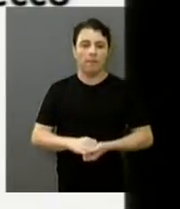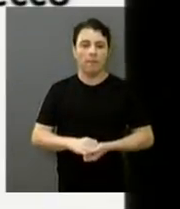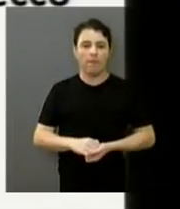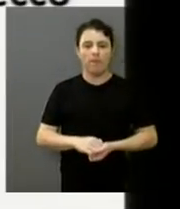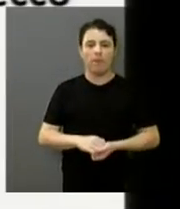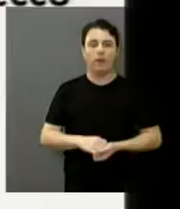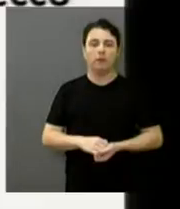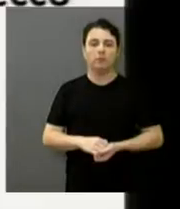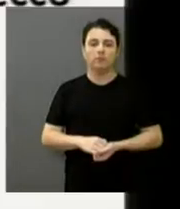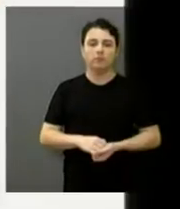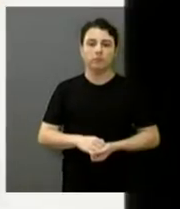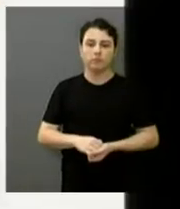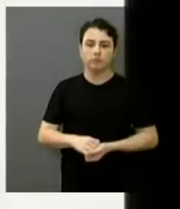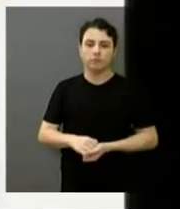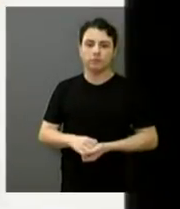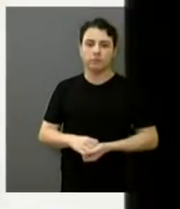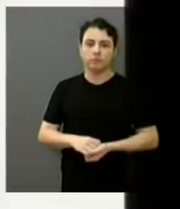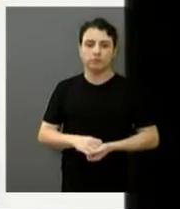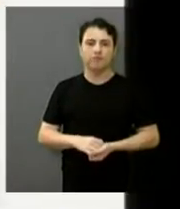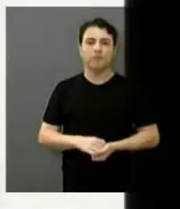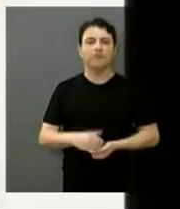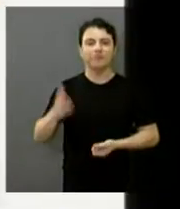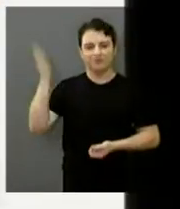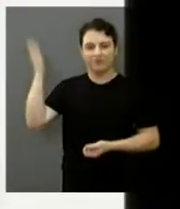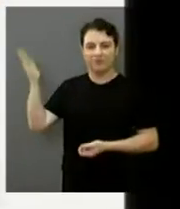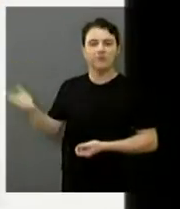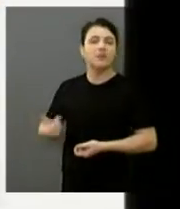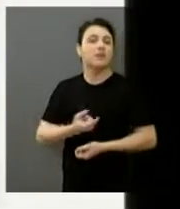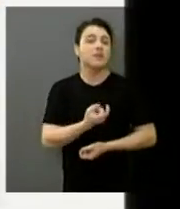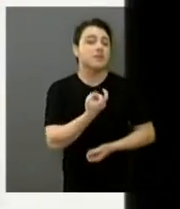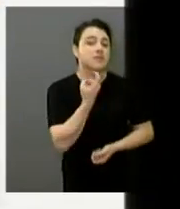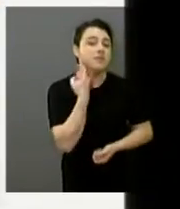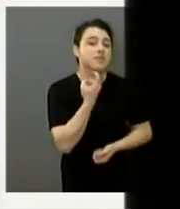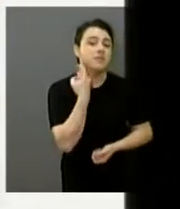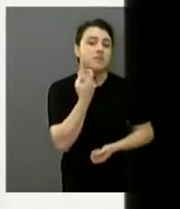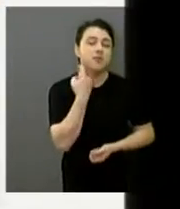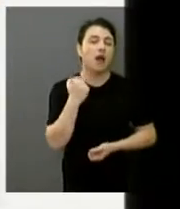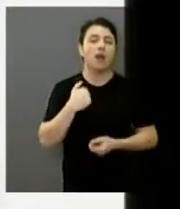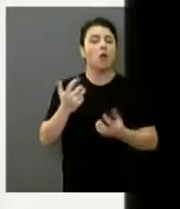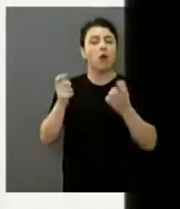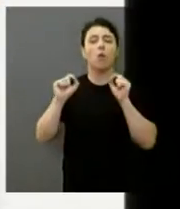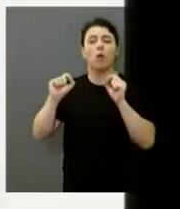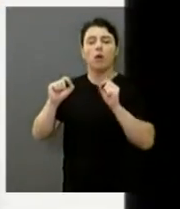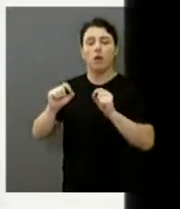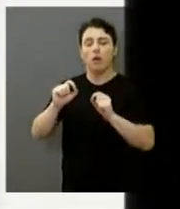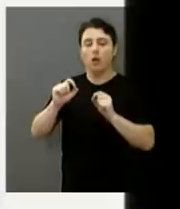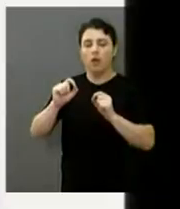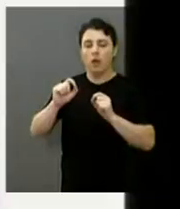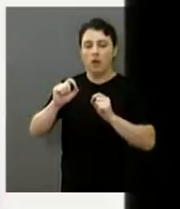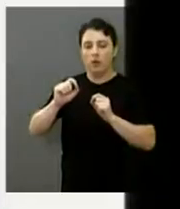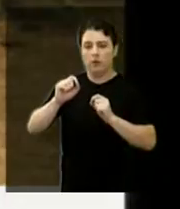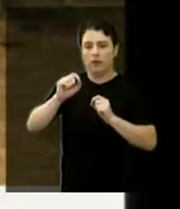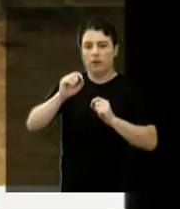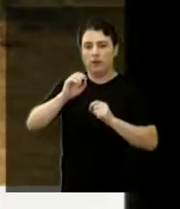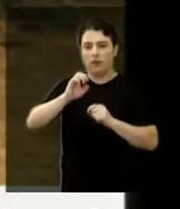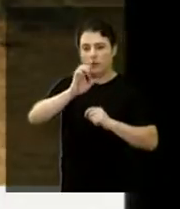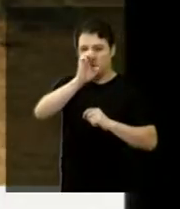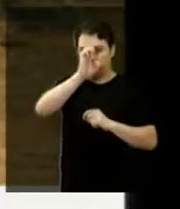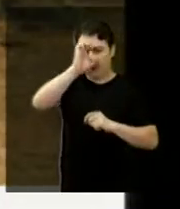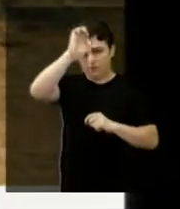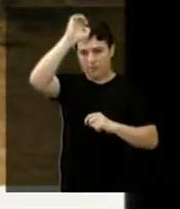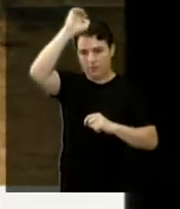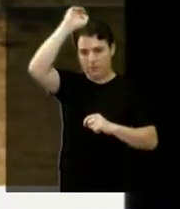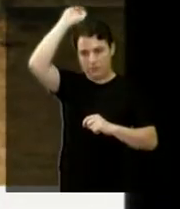Sexta-feira passada, pode pôr já a foto? Isso, aí. Eu quero aqui paramizar o vereador Edson Hel, que não está presente, deve estar